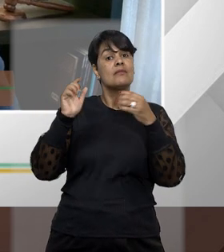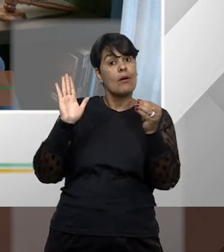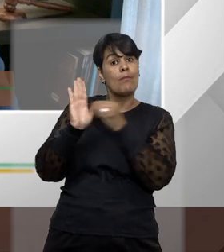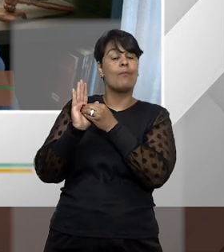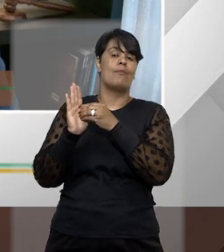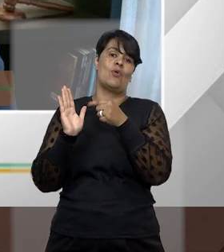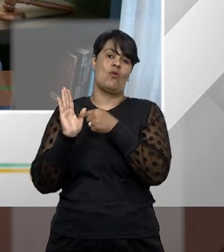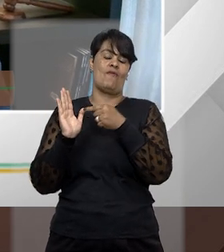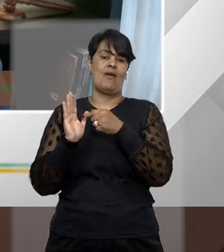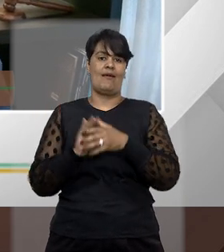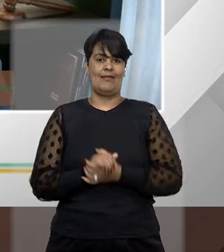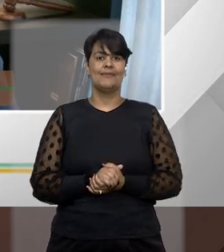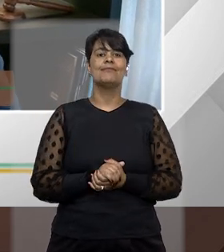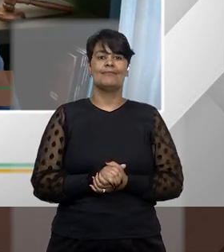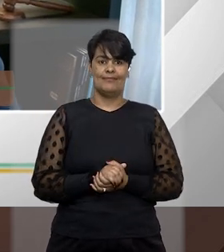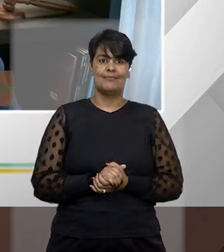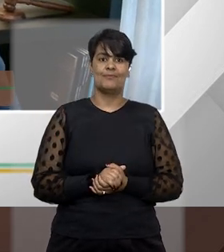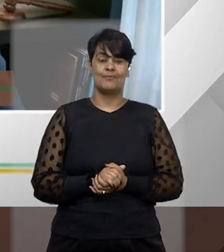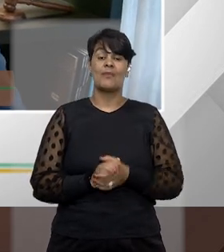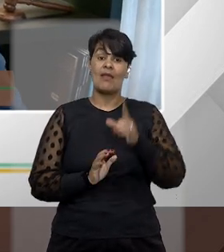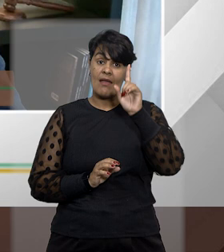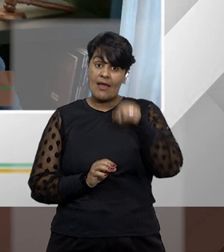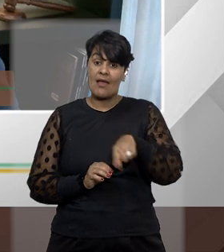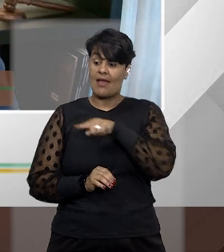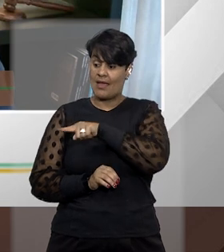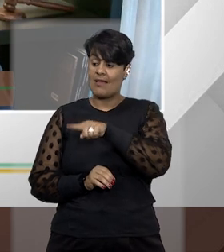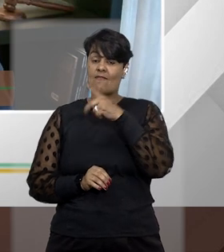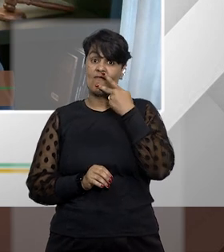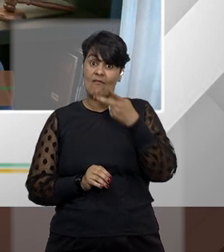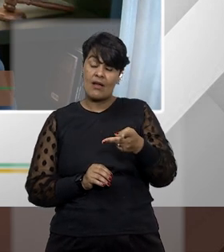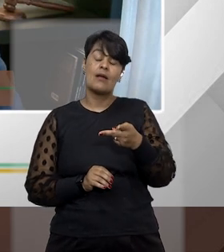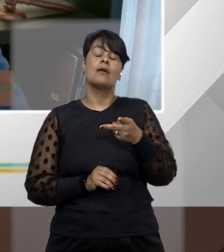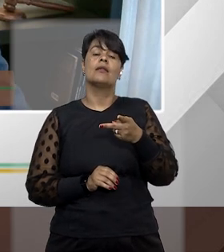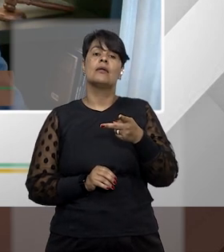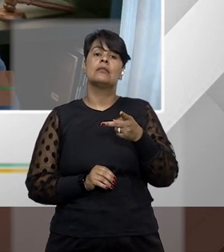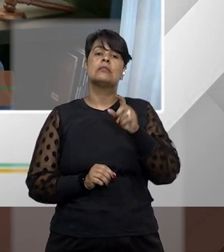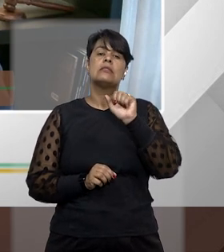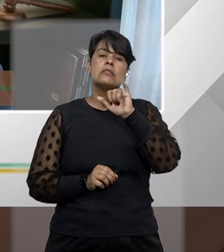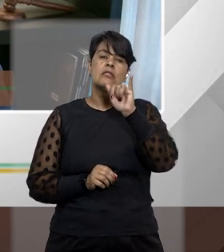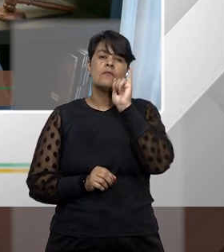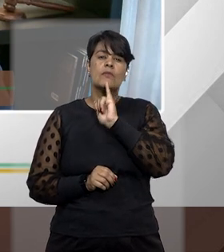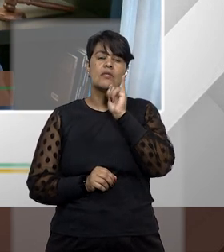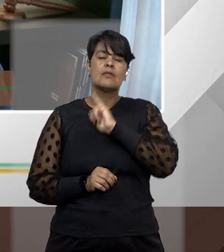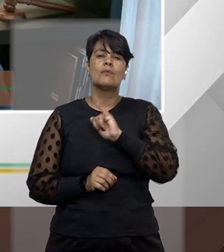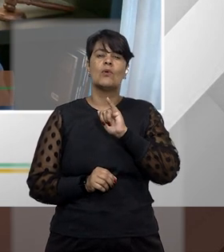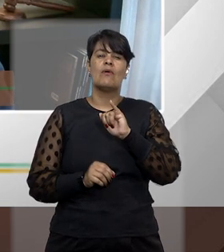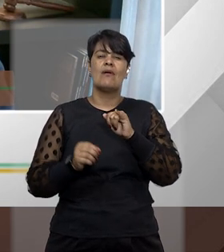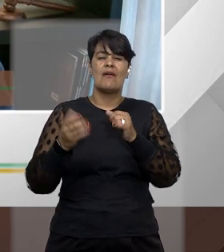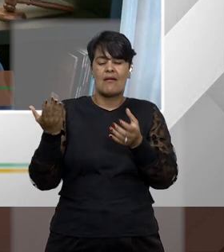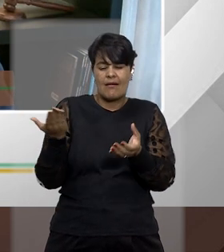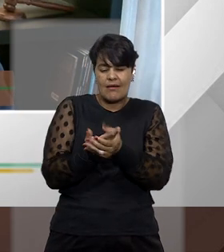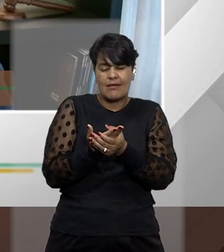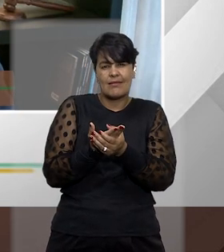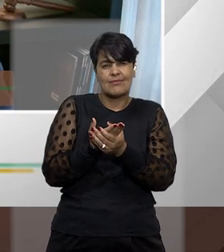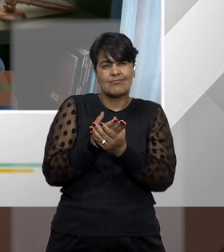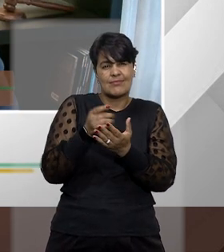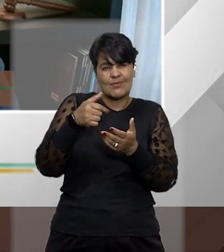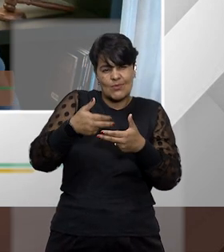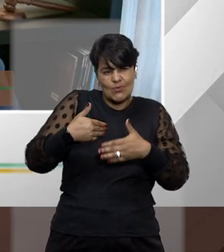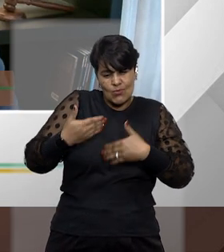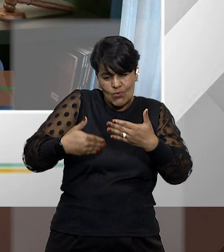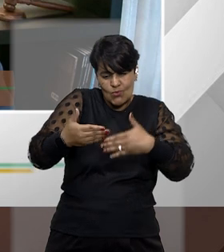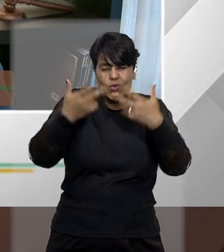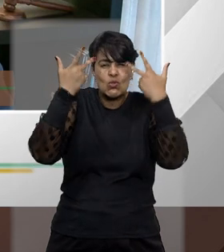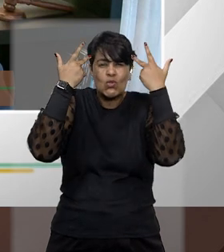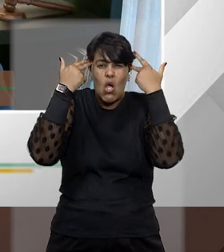mesma ilegalidade que é alegada, que é discutida numa ação sobre procedimento comum. Então, a